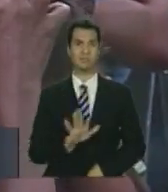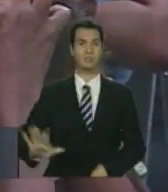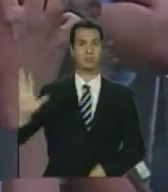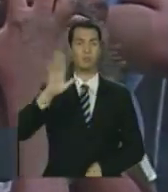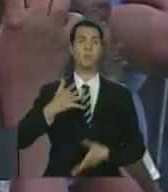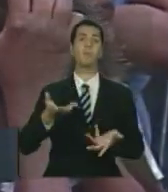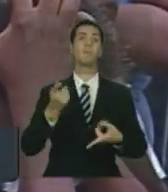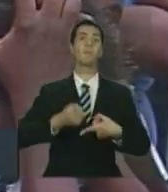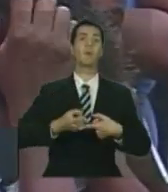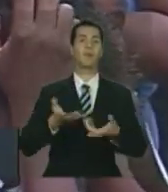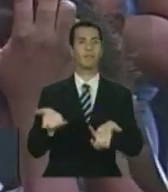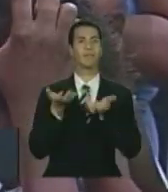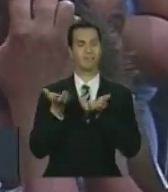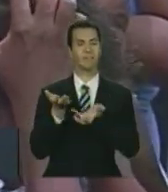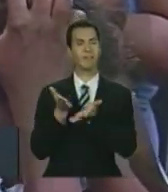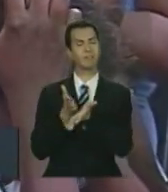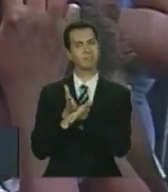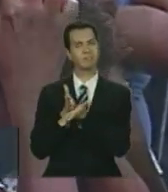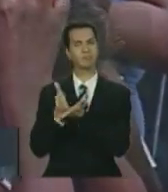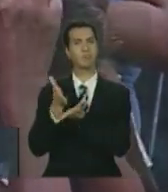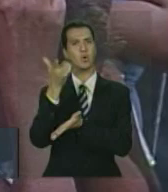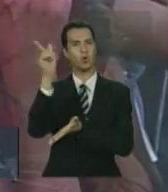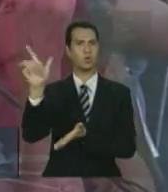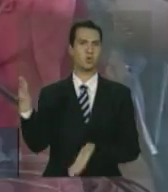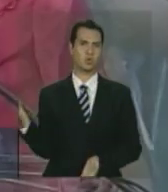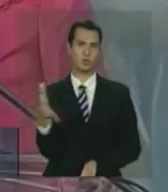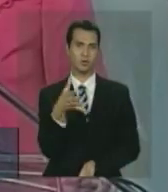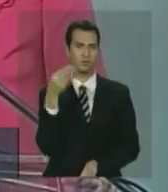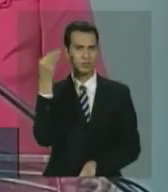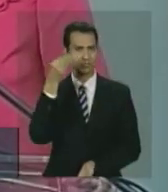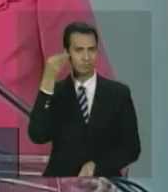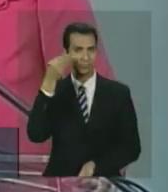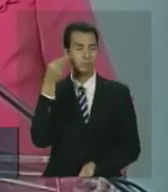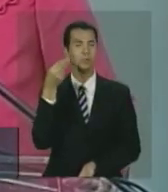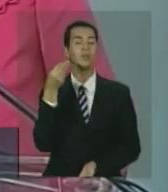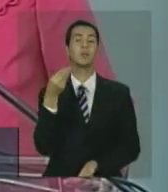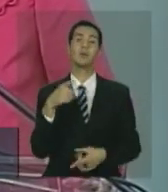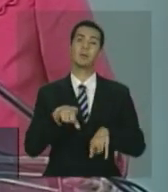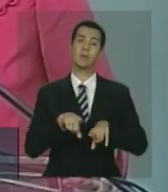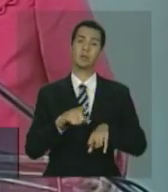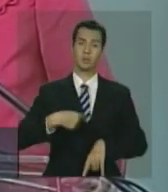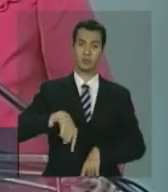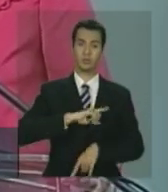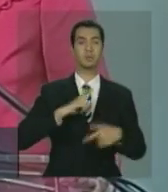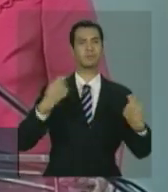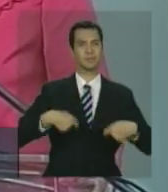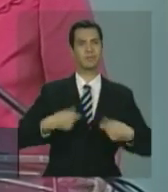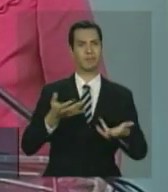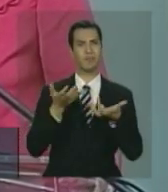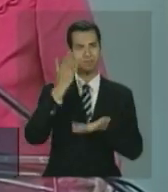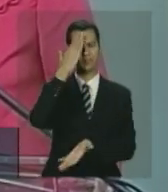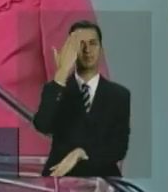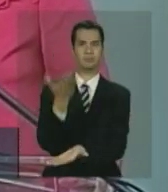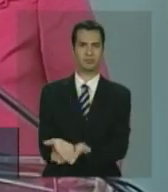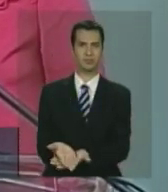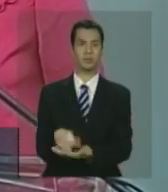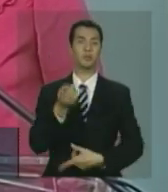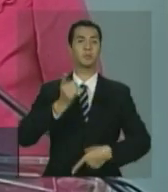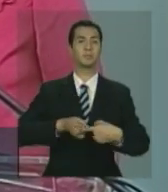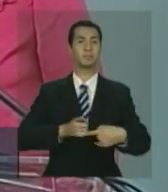merece o reconhecimento do meu governo, e tenho certeza do presidente Lula, pela